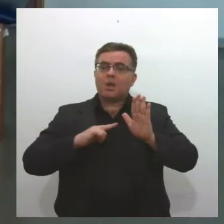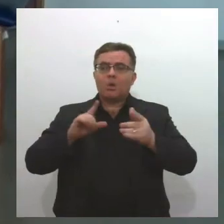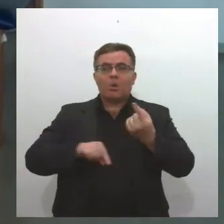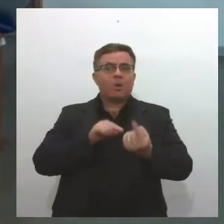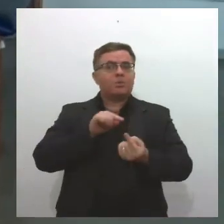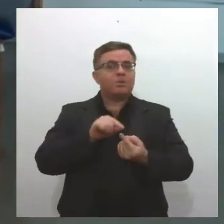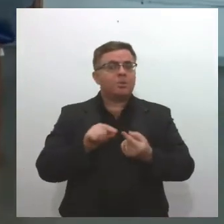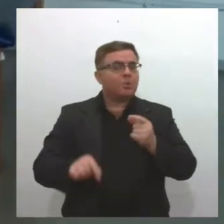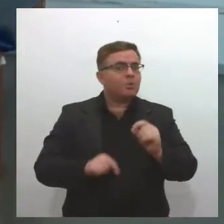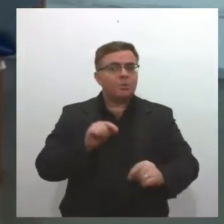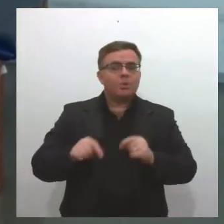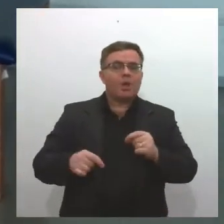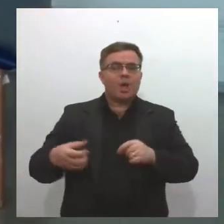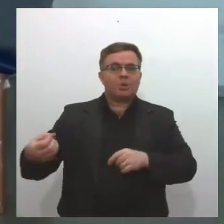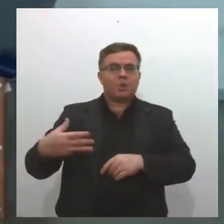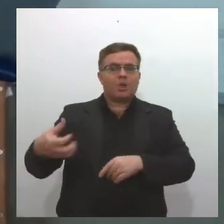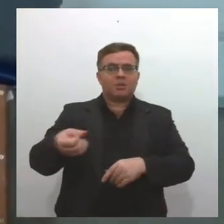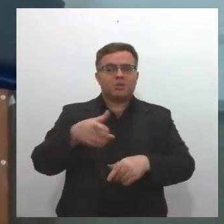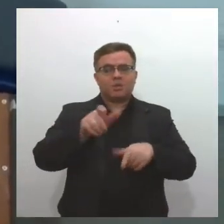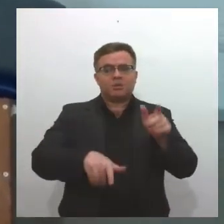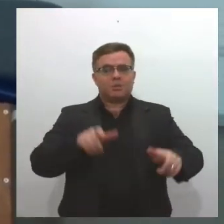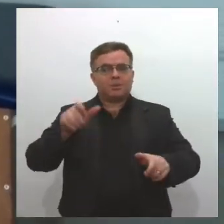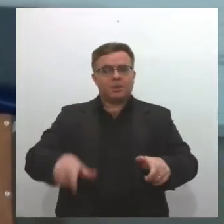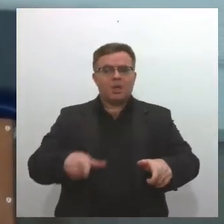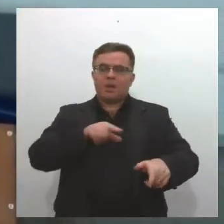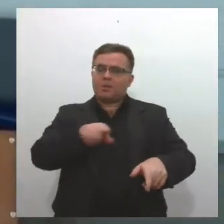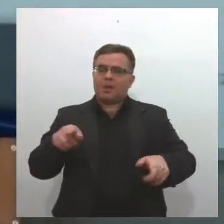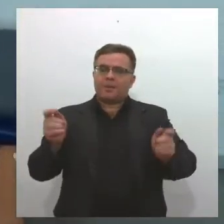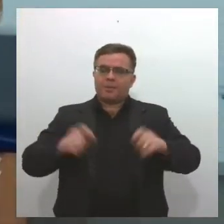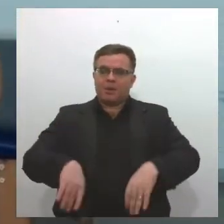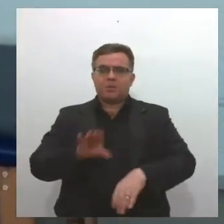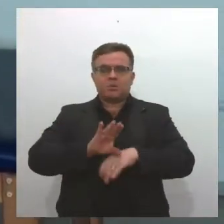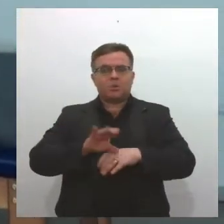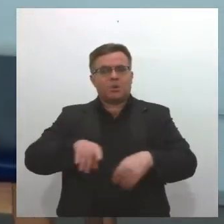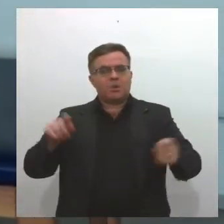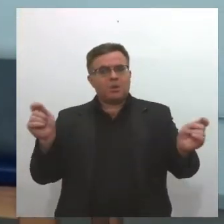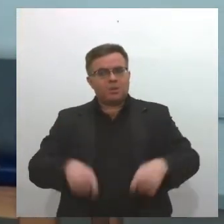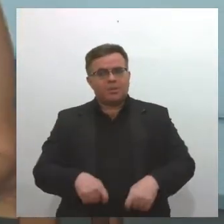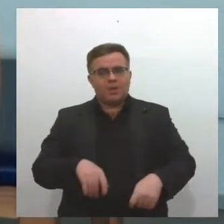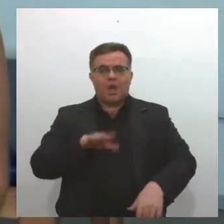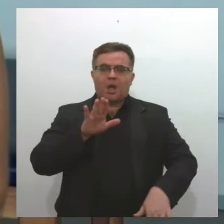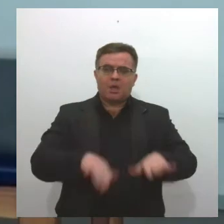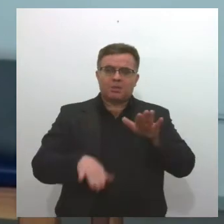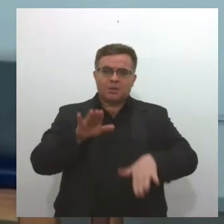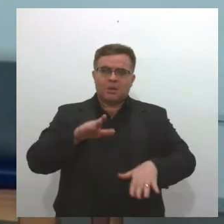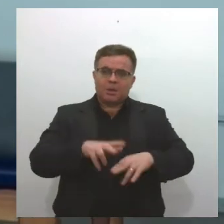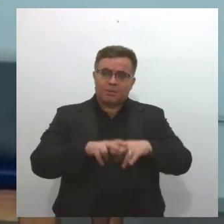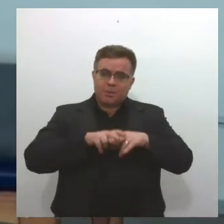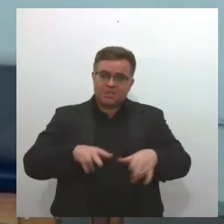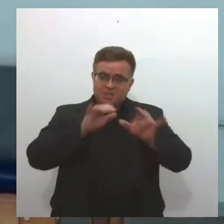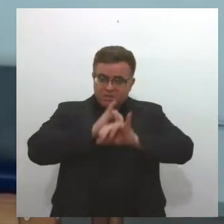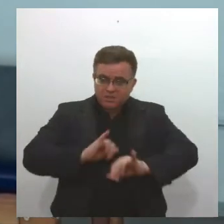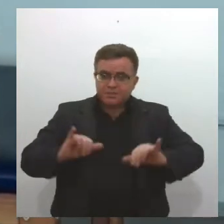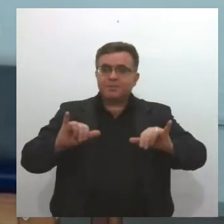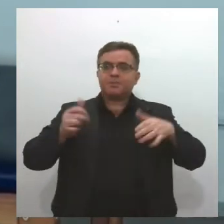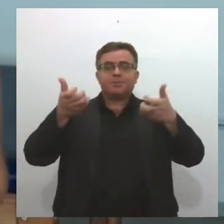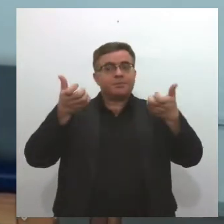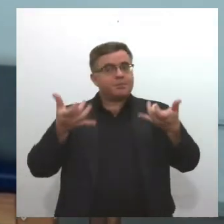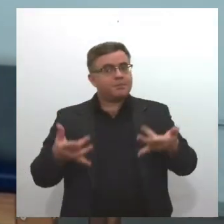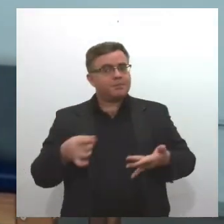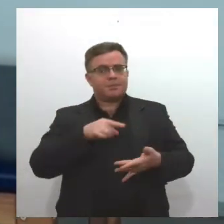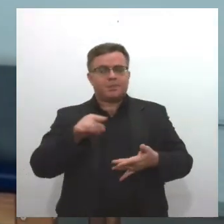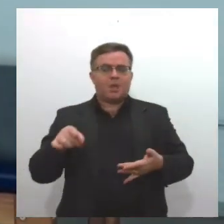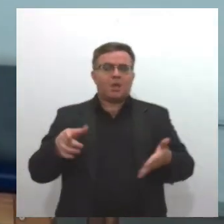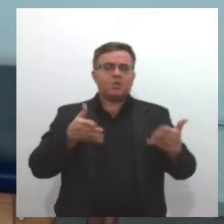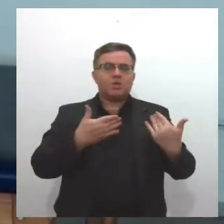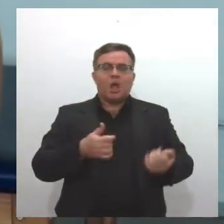de atualizar as pessoas, de estar qualificando essas pessoas. Às vezes, e por isso que a gente deixa aberto, às vezes, para um jovem que não definiu